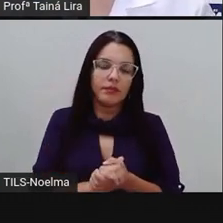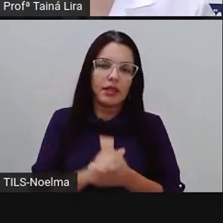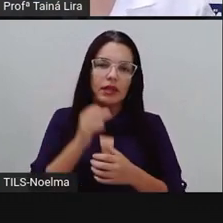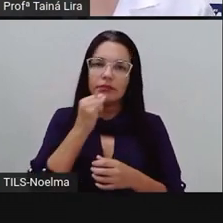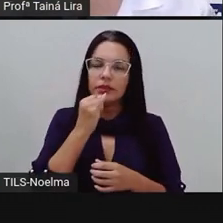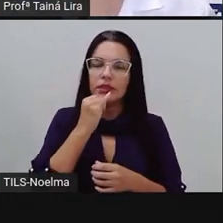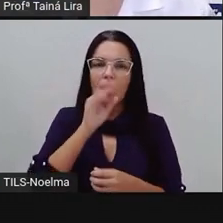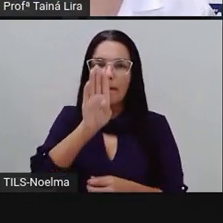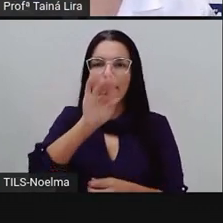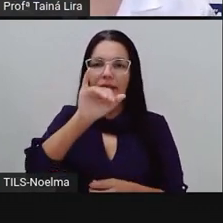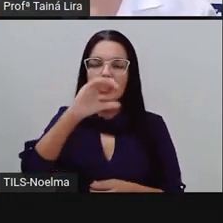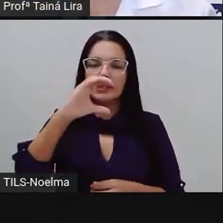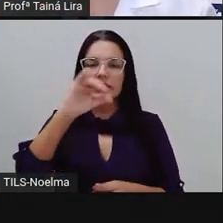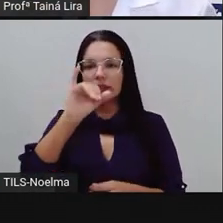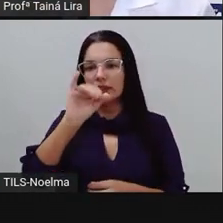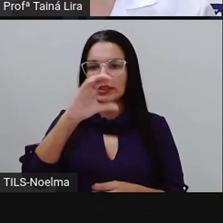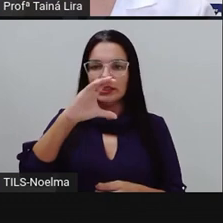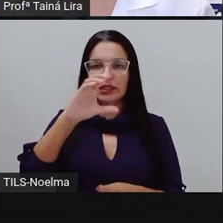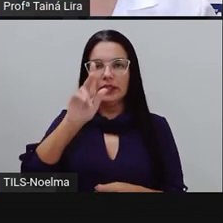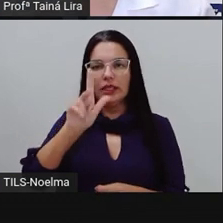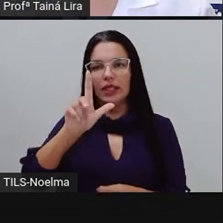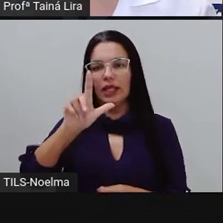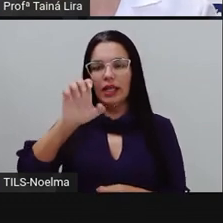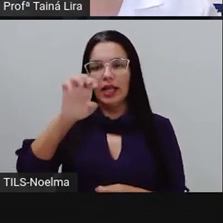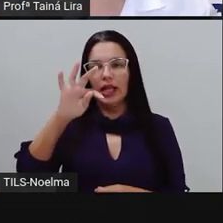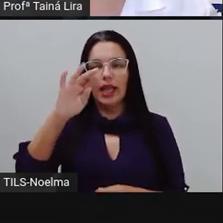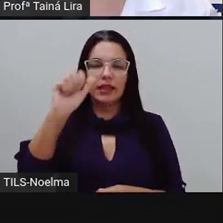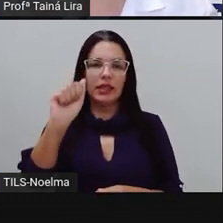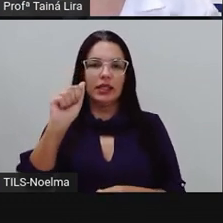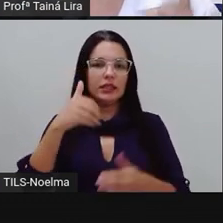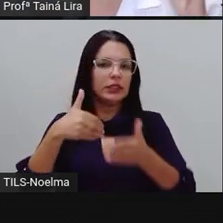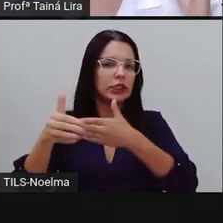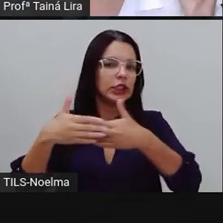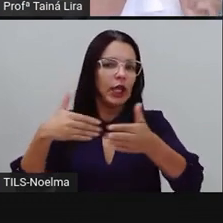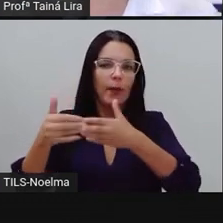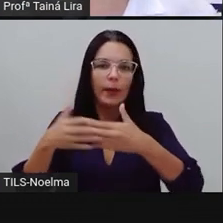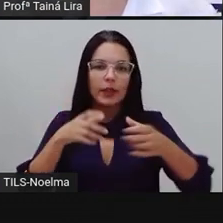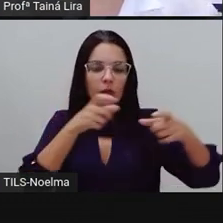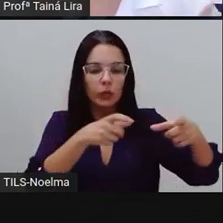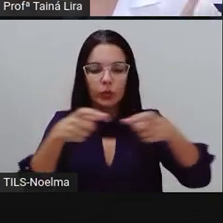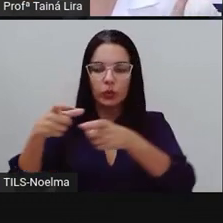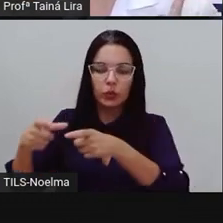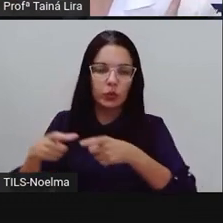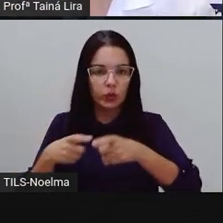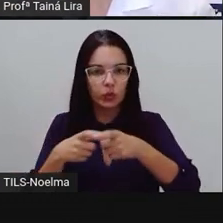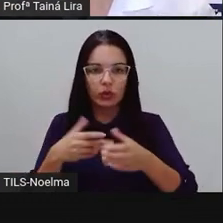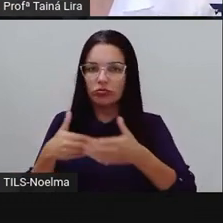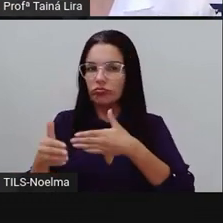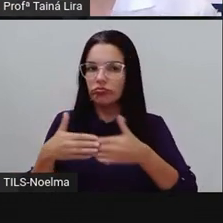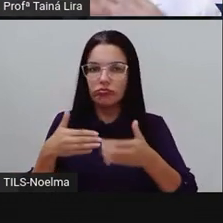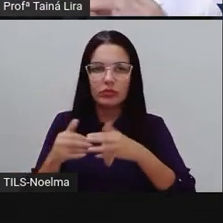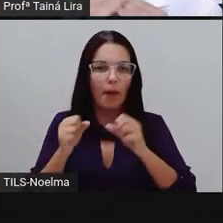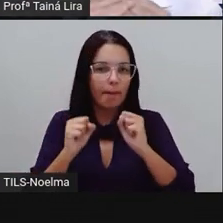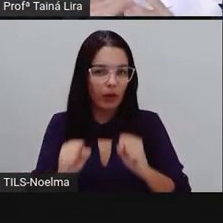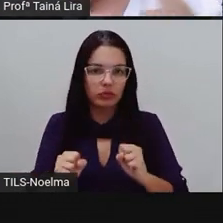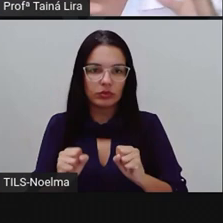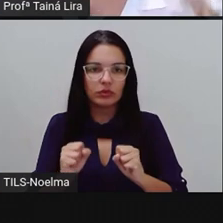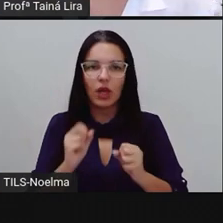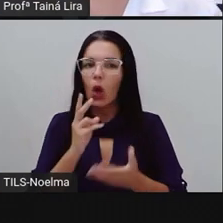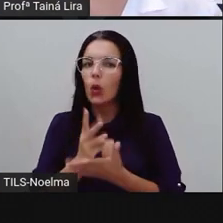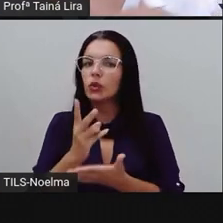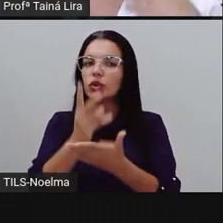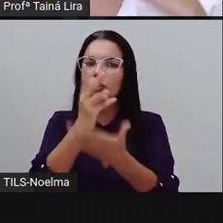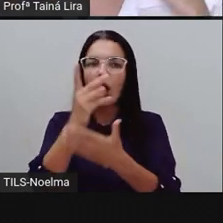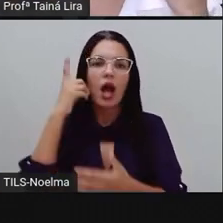Bicicleta. Ó, bi. Essa sílaba bi, que é formada pelo B e o I. É, eu